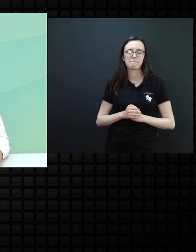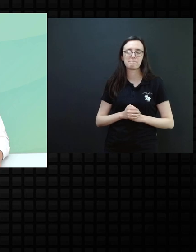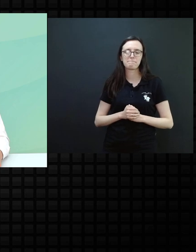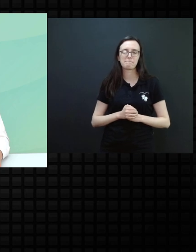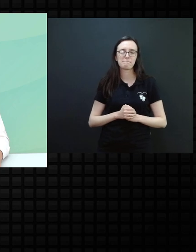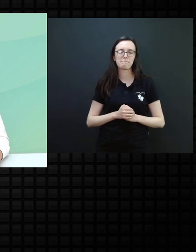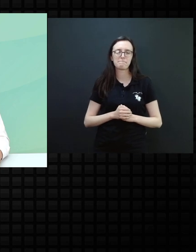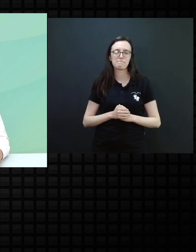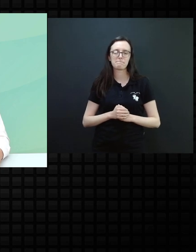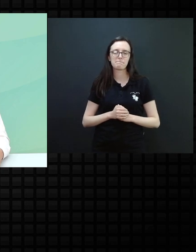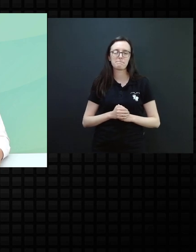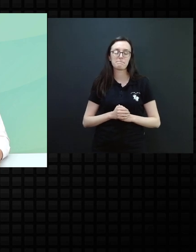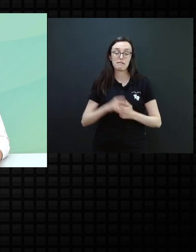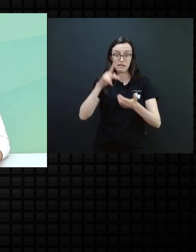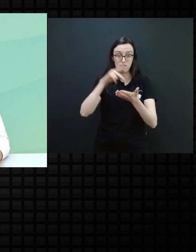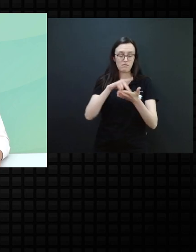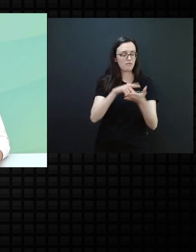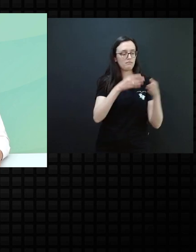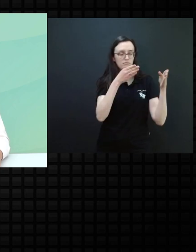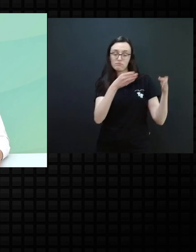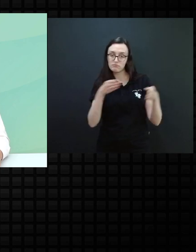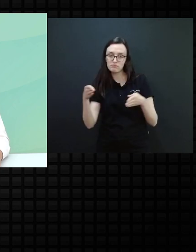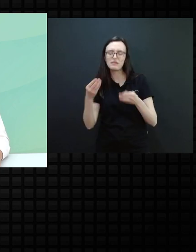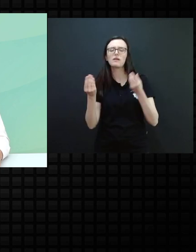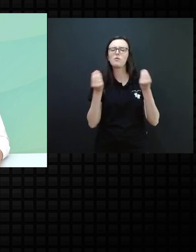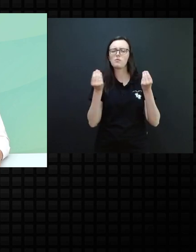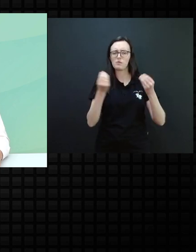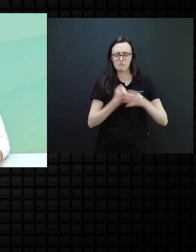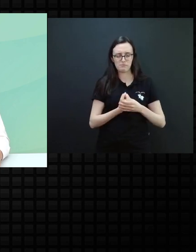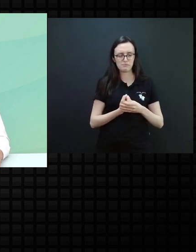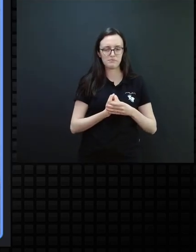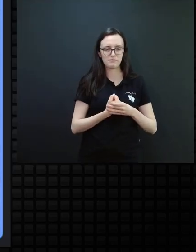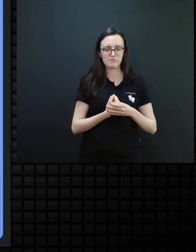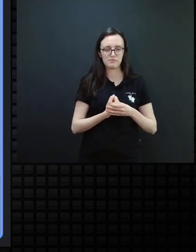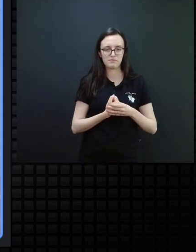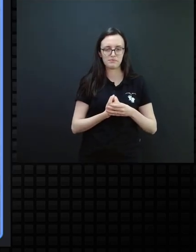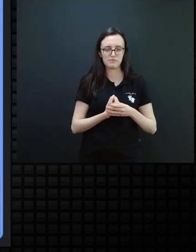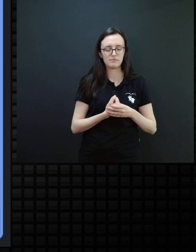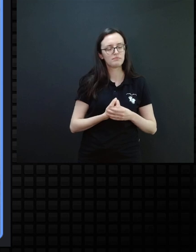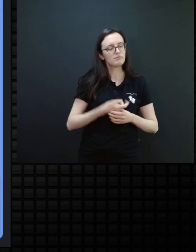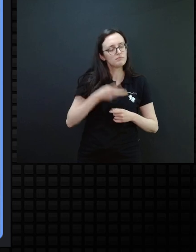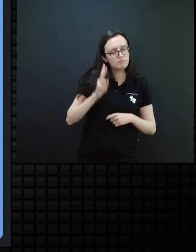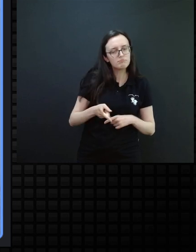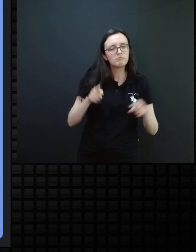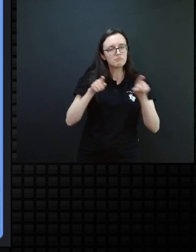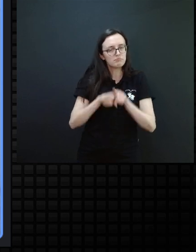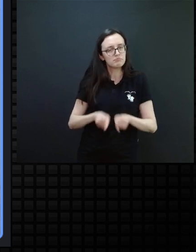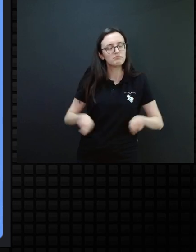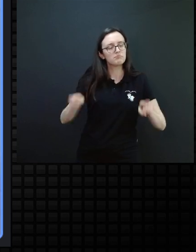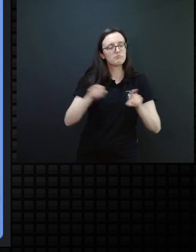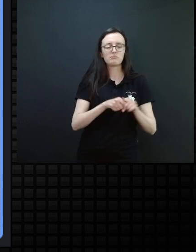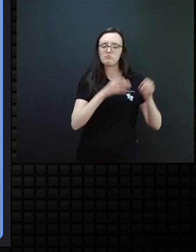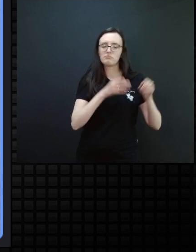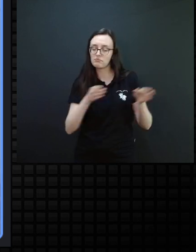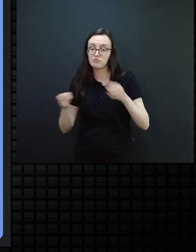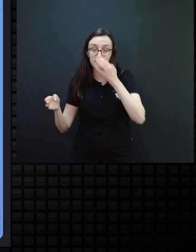a rotina, a consistência, ela é em todos os âmbitos, né, professor?